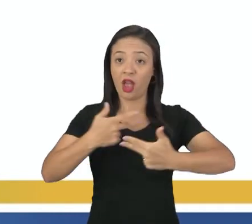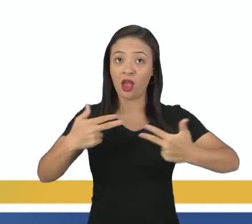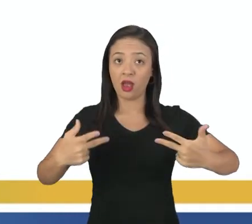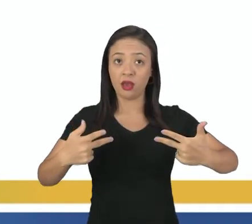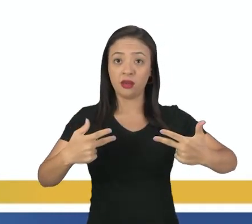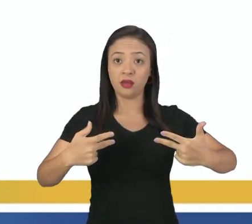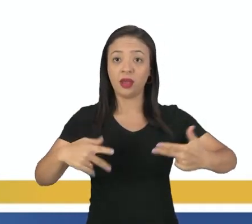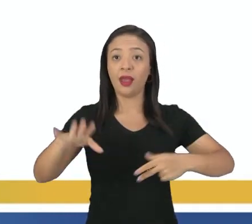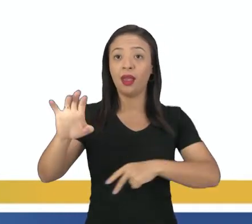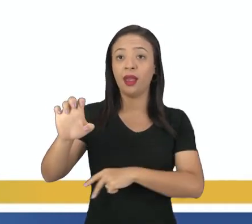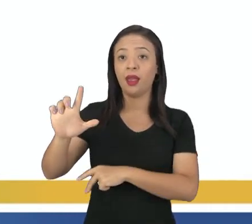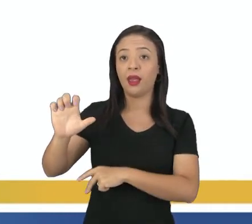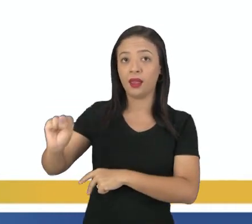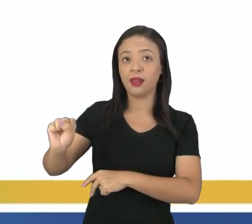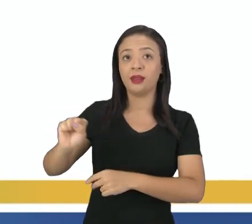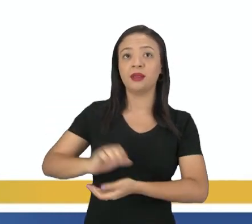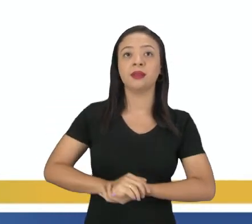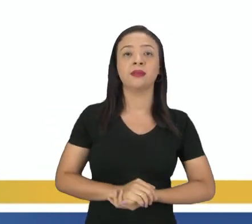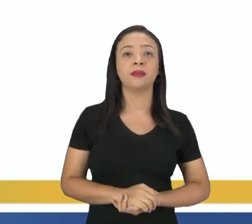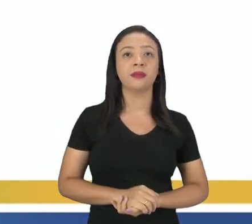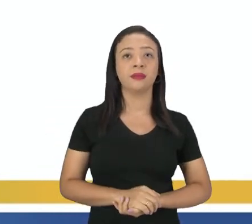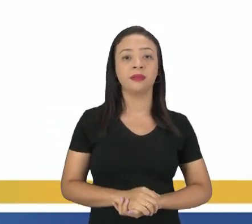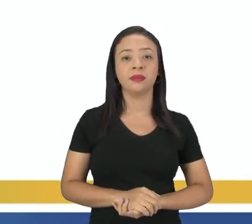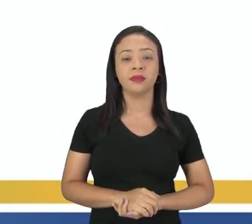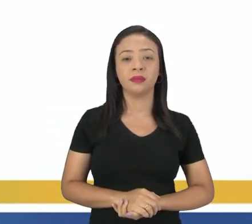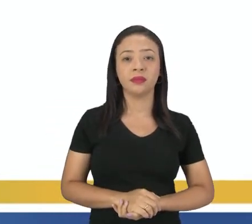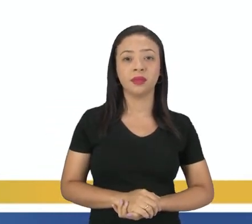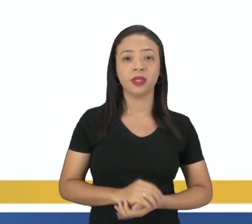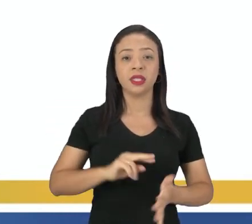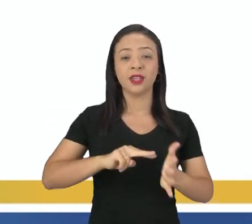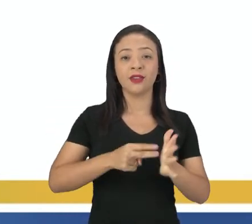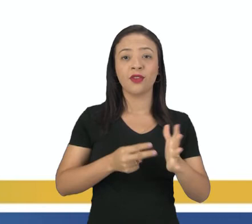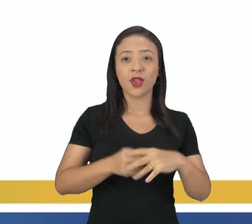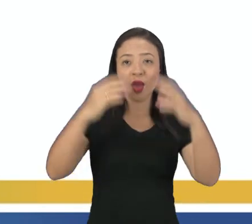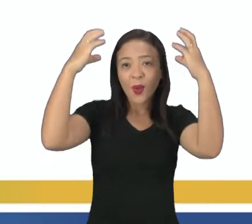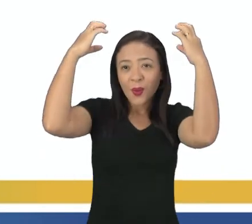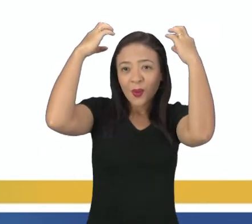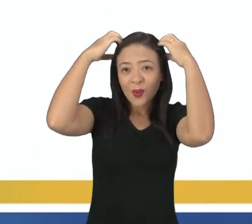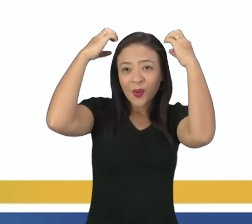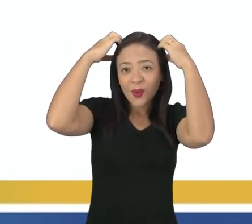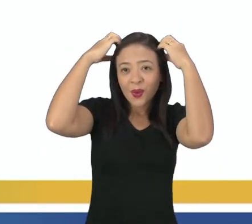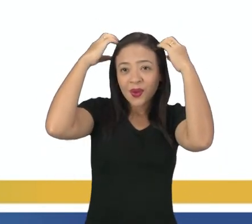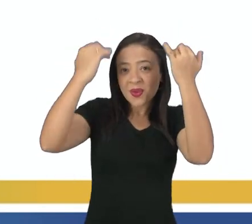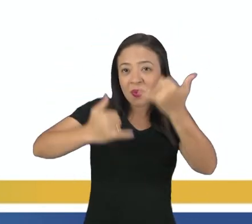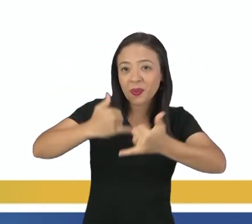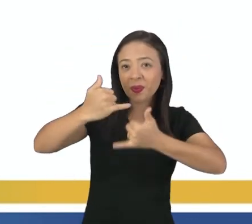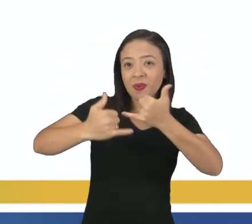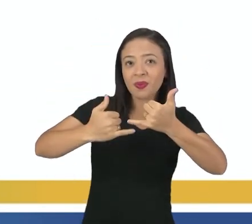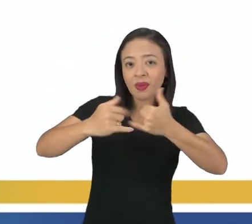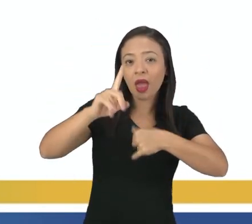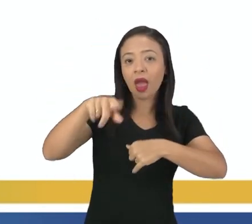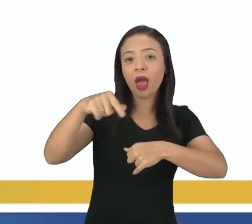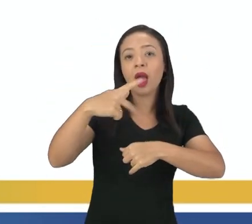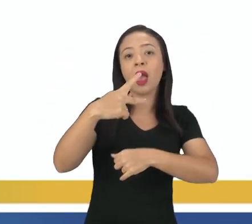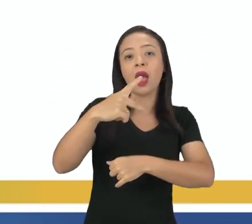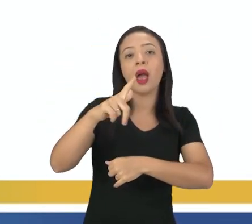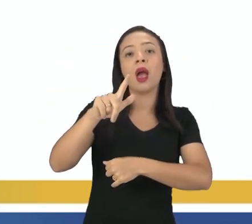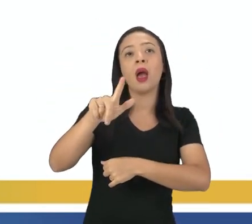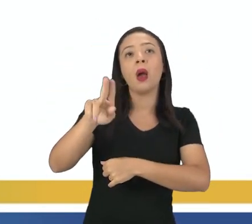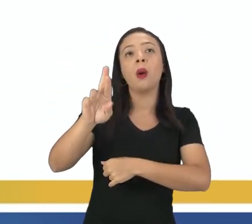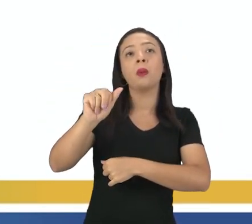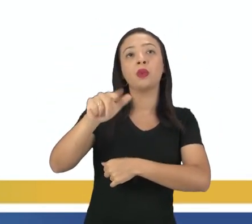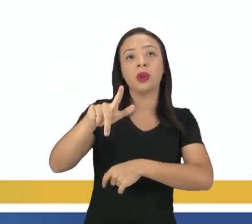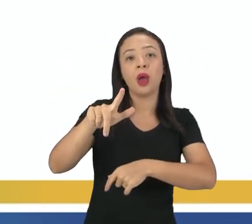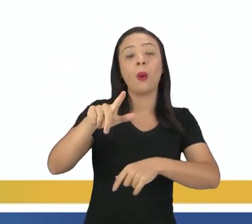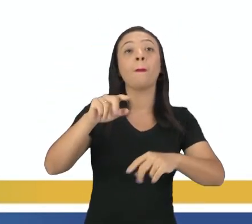les. E los ocitos de pelúcia, que são os ursinhos de pelúcia, está no plural. Por isso que é gustam,